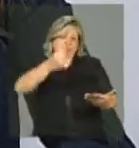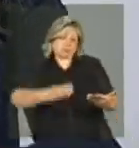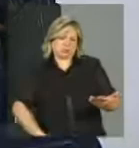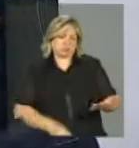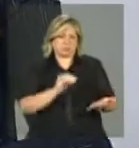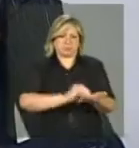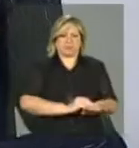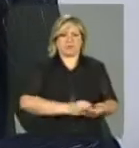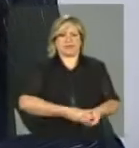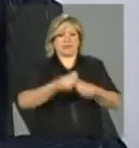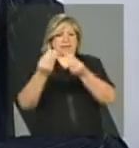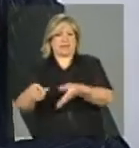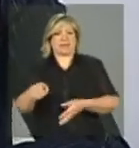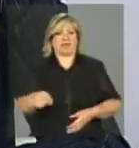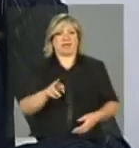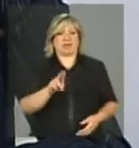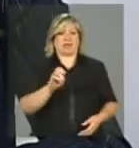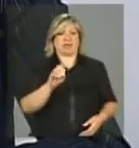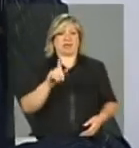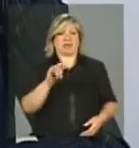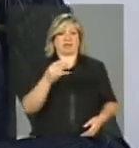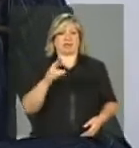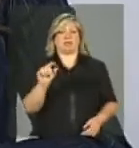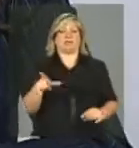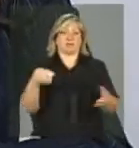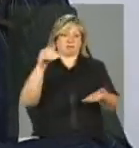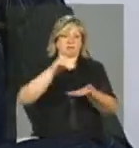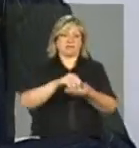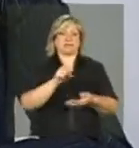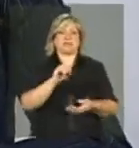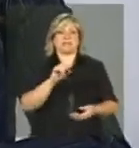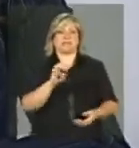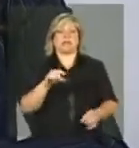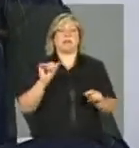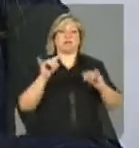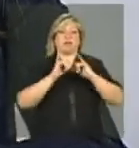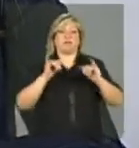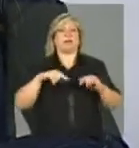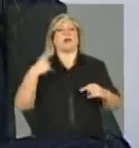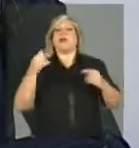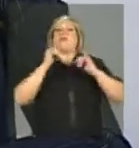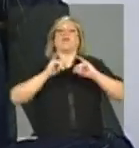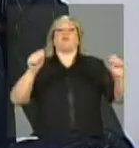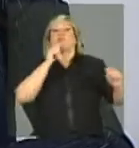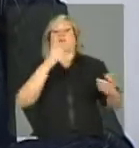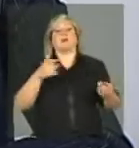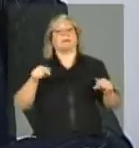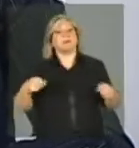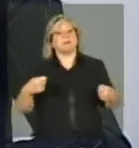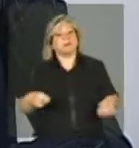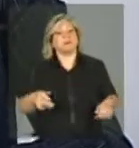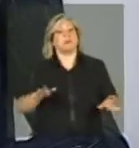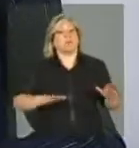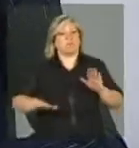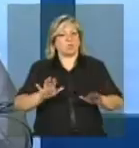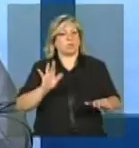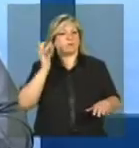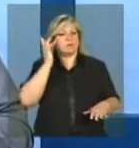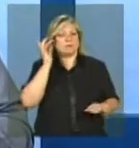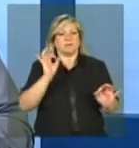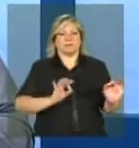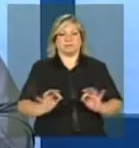encaminhado para o registro no Sistema de Informação, ele não ser divulgado, enfim. Então, a gente tem todo esse cuidado nas capacitações.